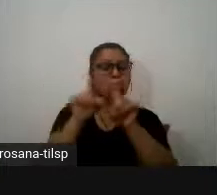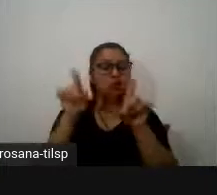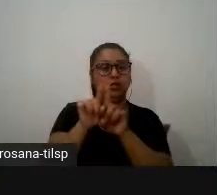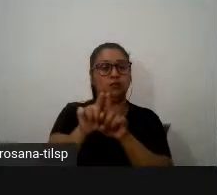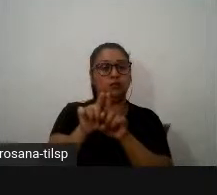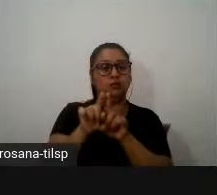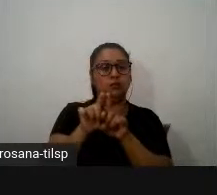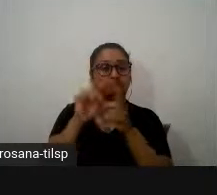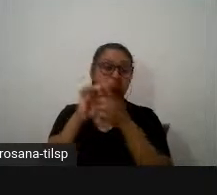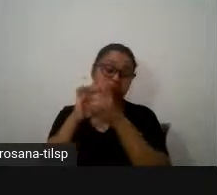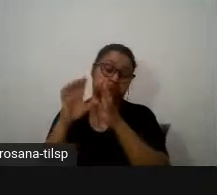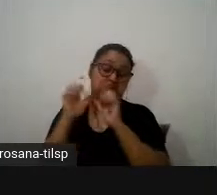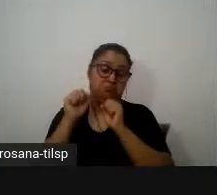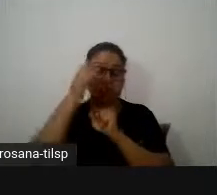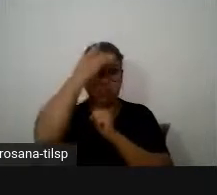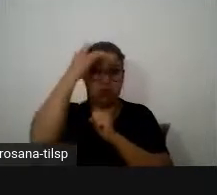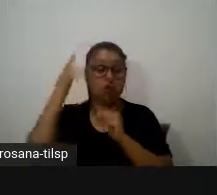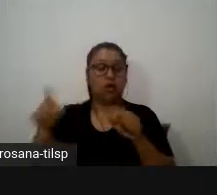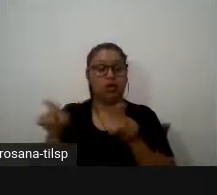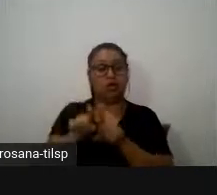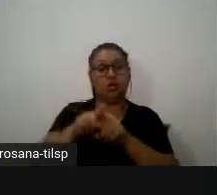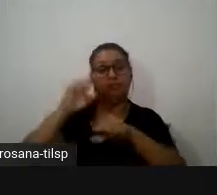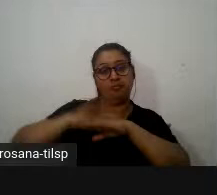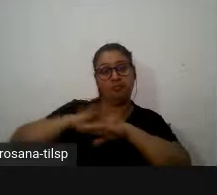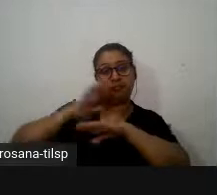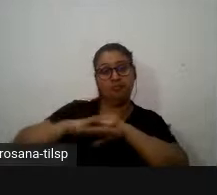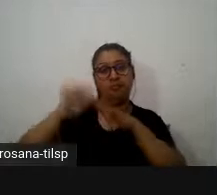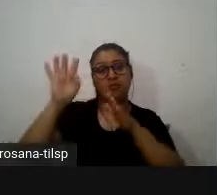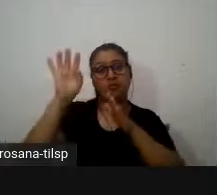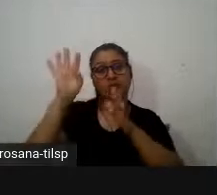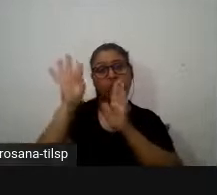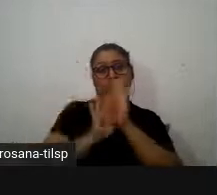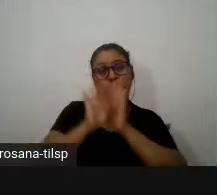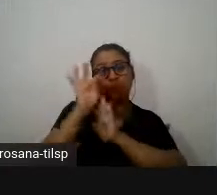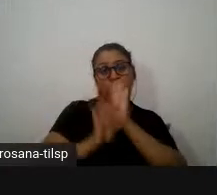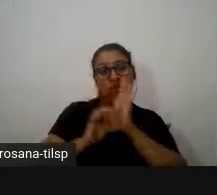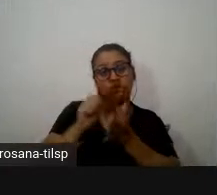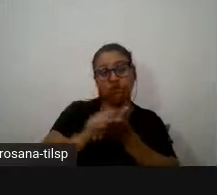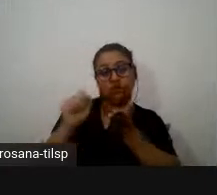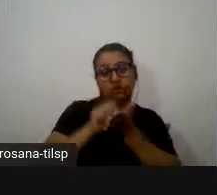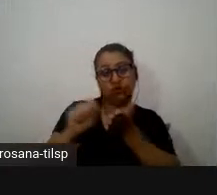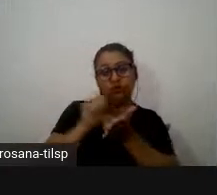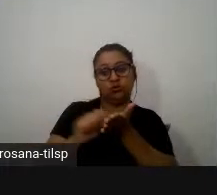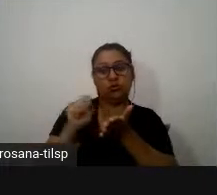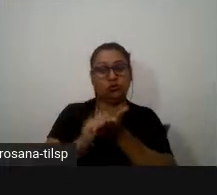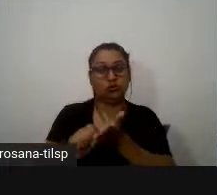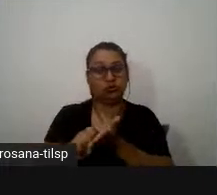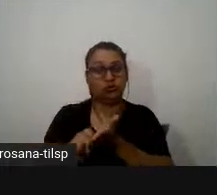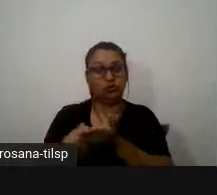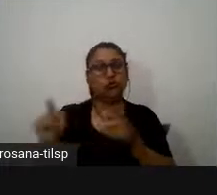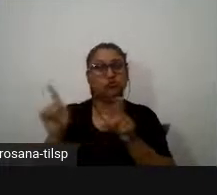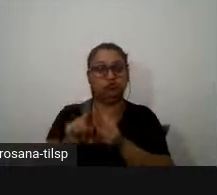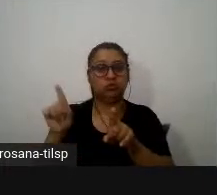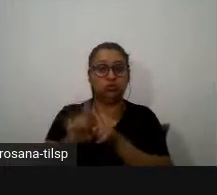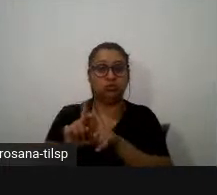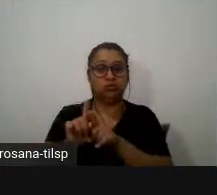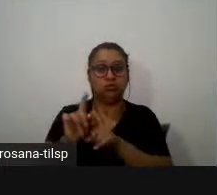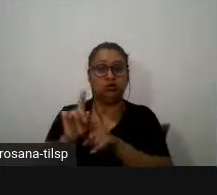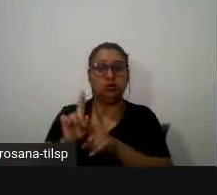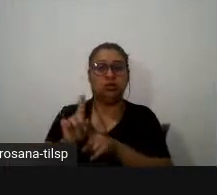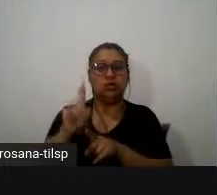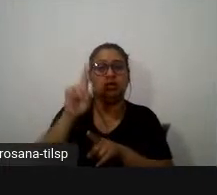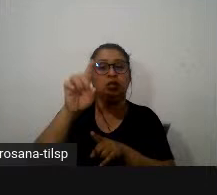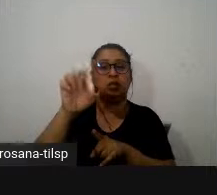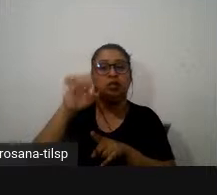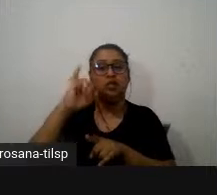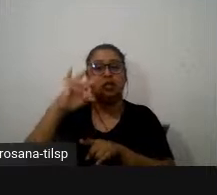permitem a uma pessoa que esteja a produzir um texto saber que a presença de daíticos convoca uma divulgação